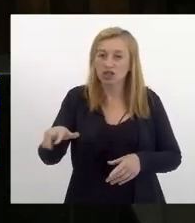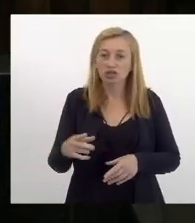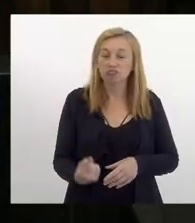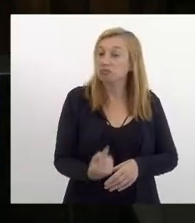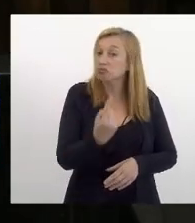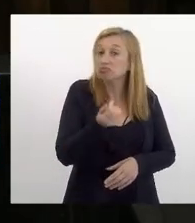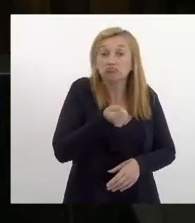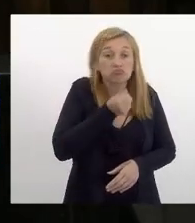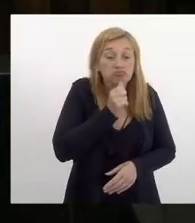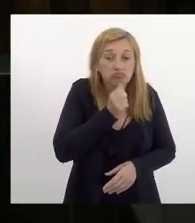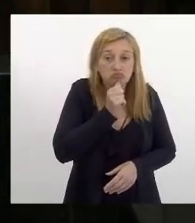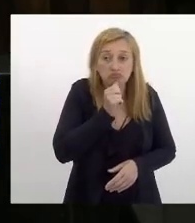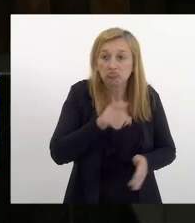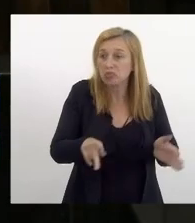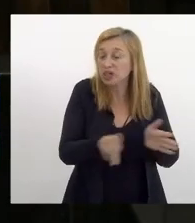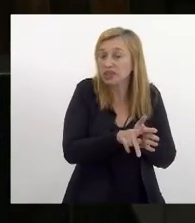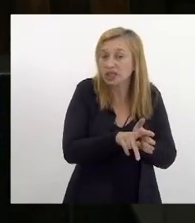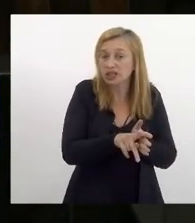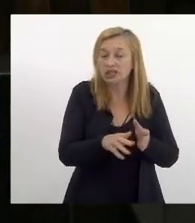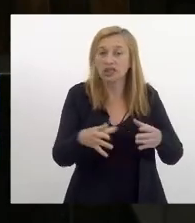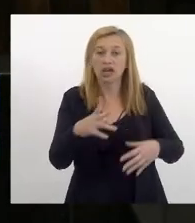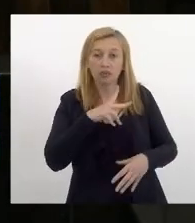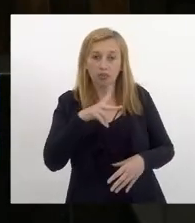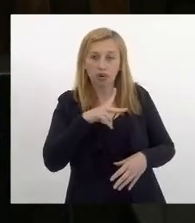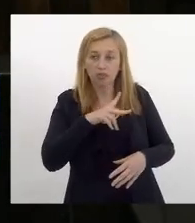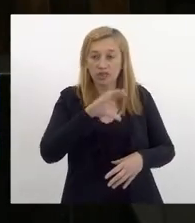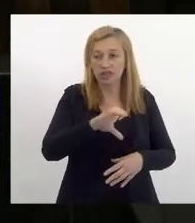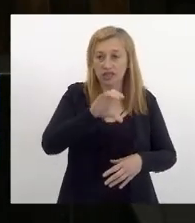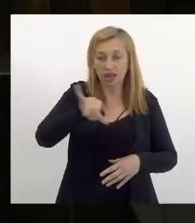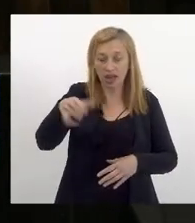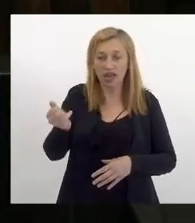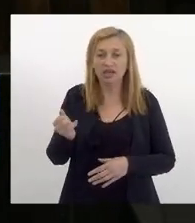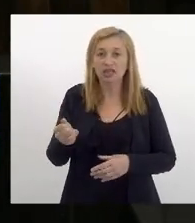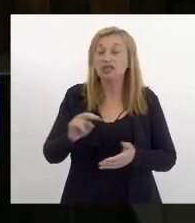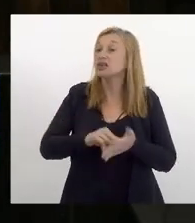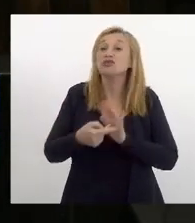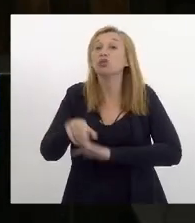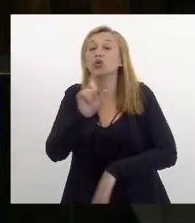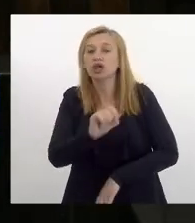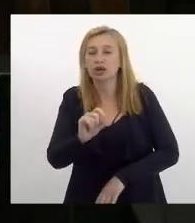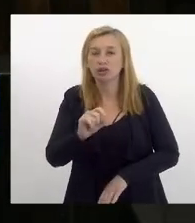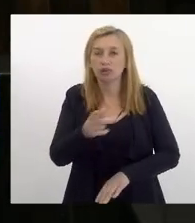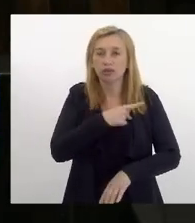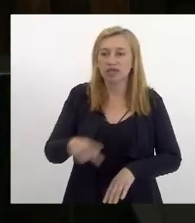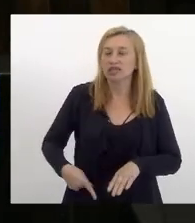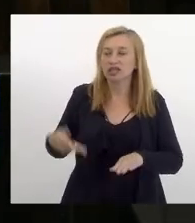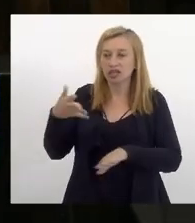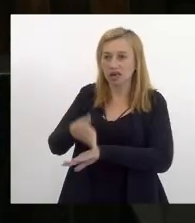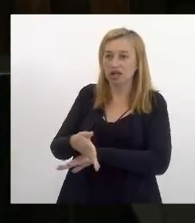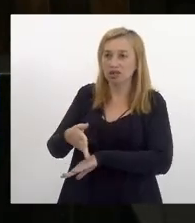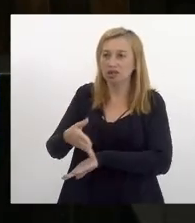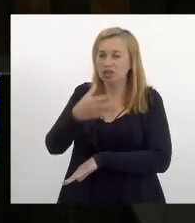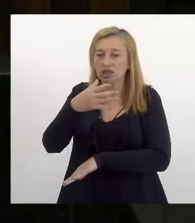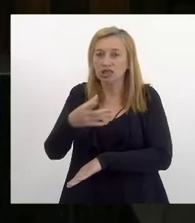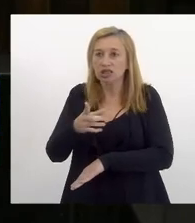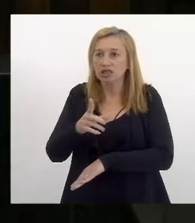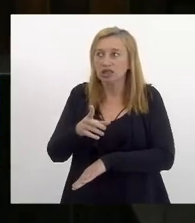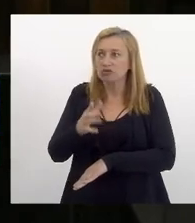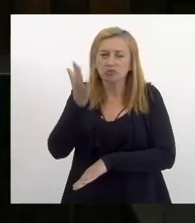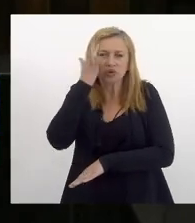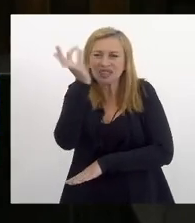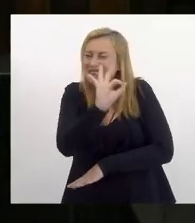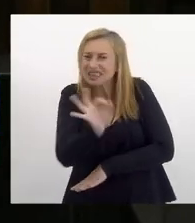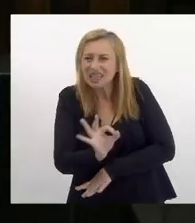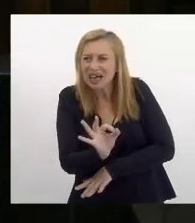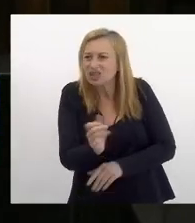do corpo técnico da própria fundação CCRJ o que isso quer dizer o presidente entra nem esquenta a cadeira nem entende como é que